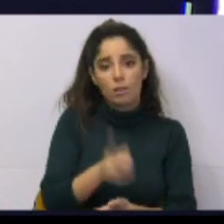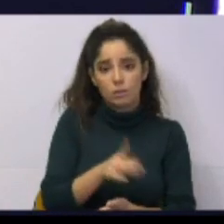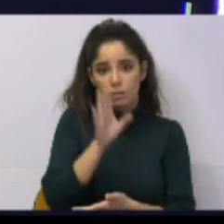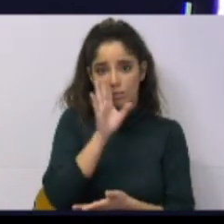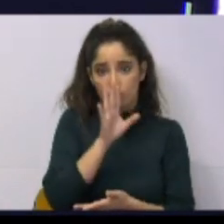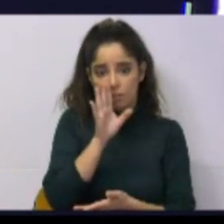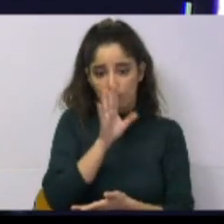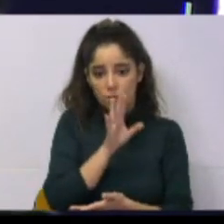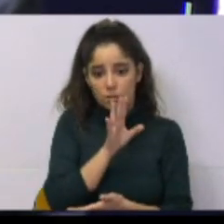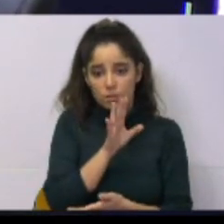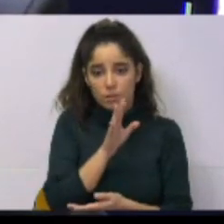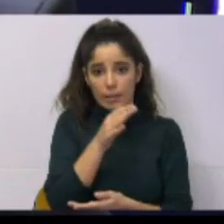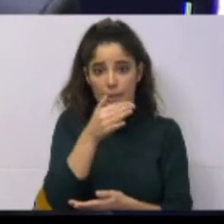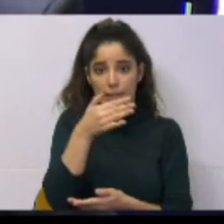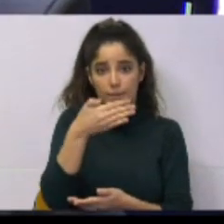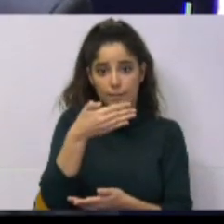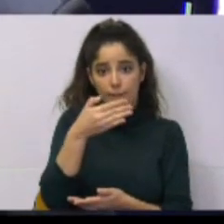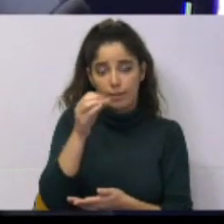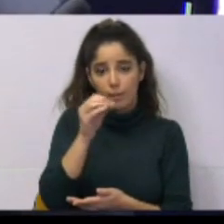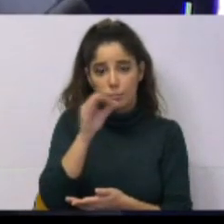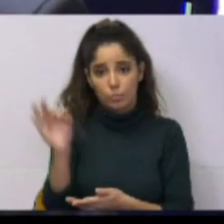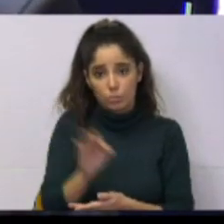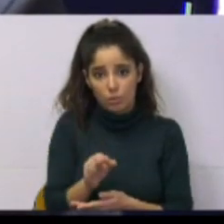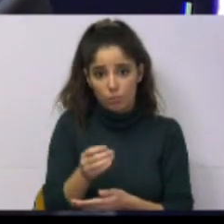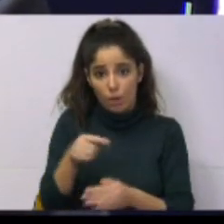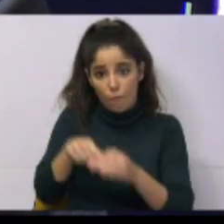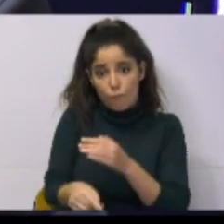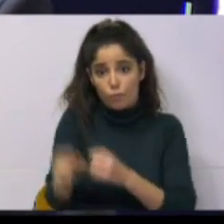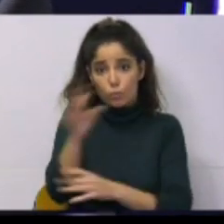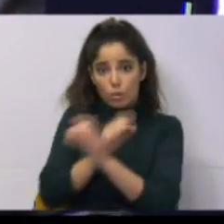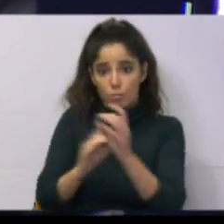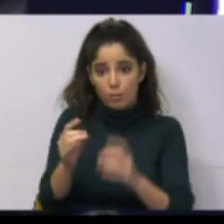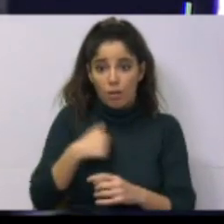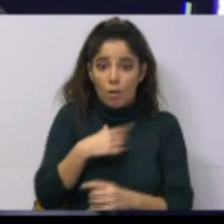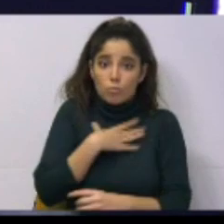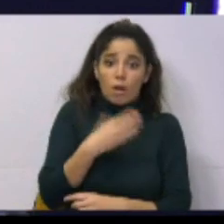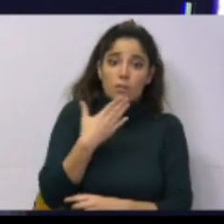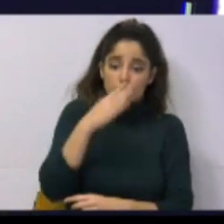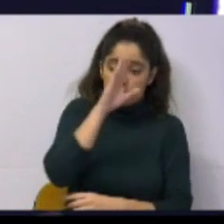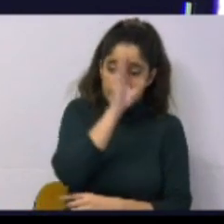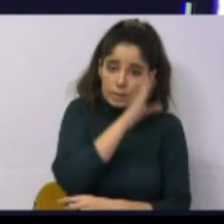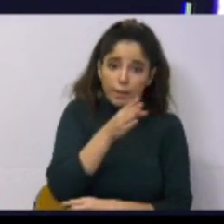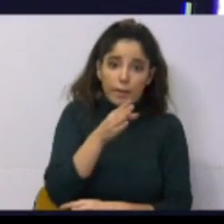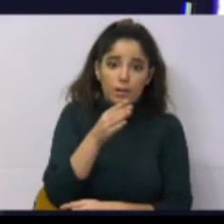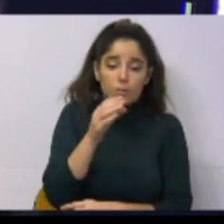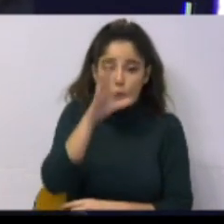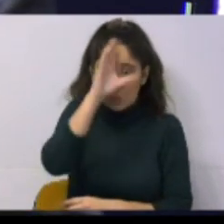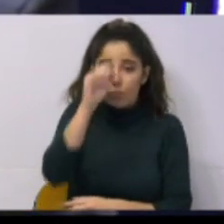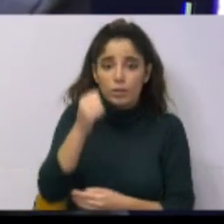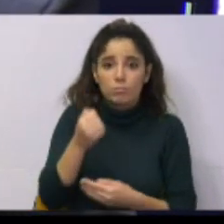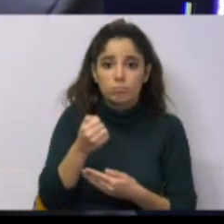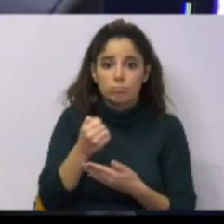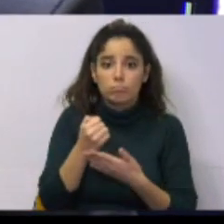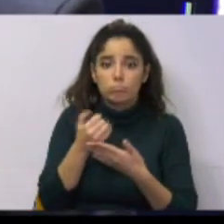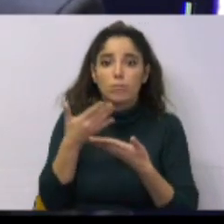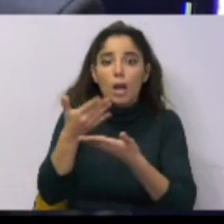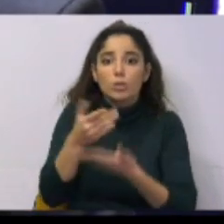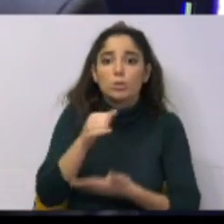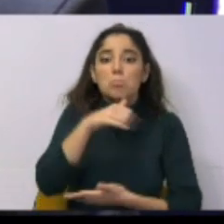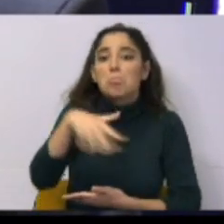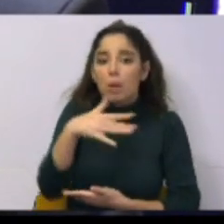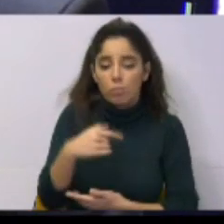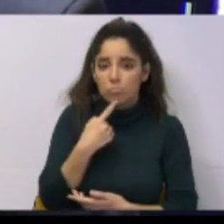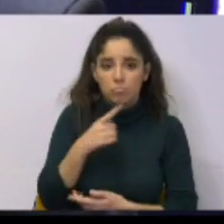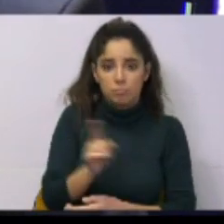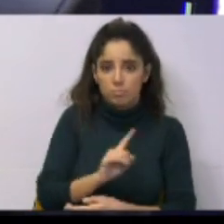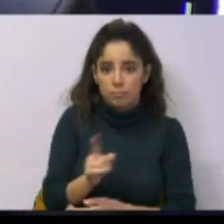trabalho, e 70% são fundos europeus. Eu gostaria de saber onde é que entra o Governo Regional com recursos de apoio